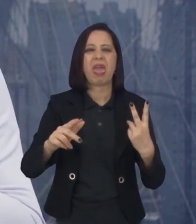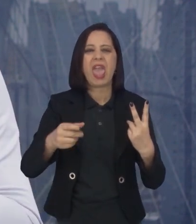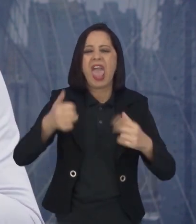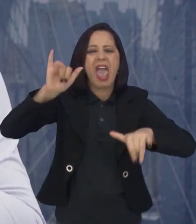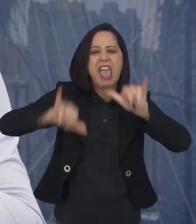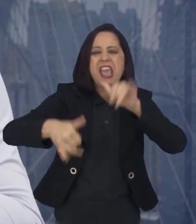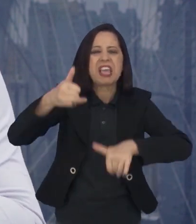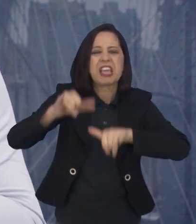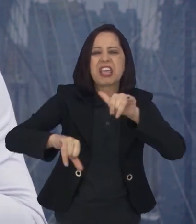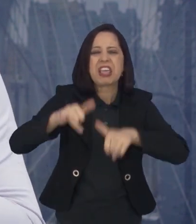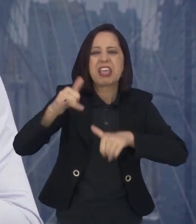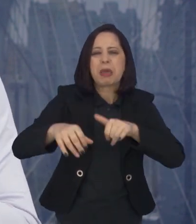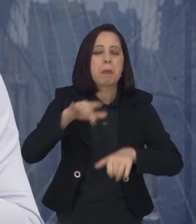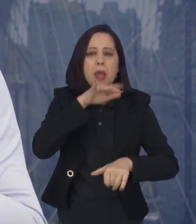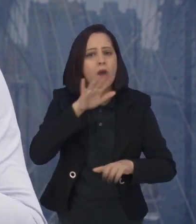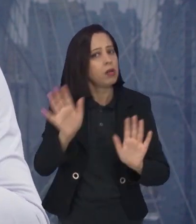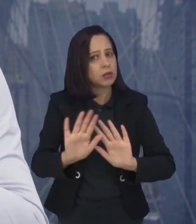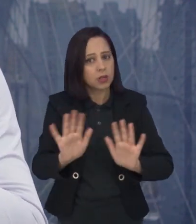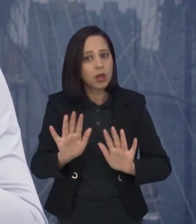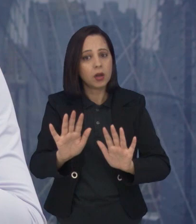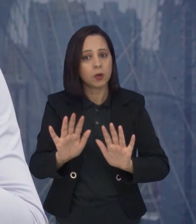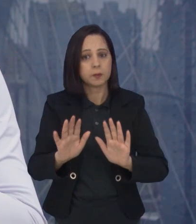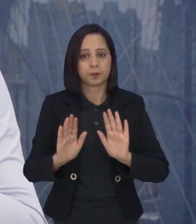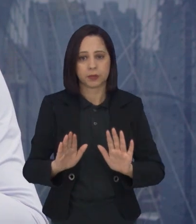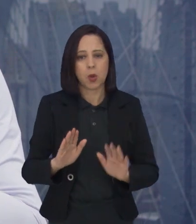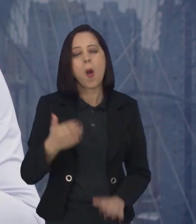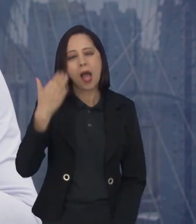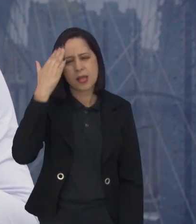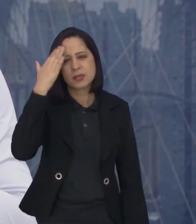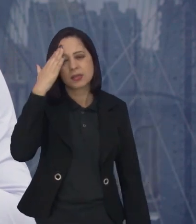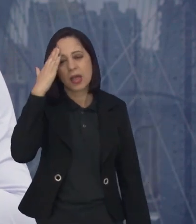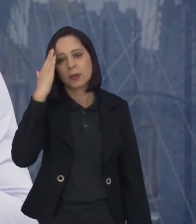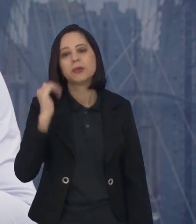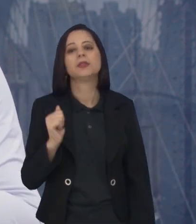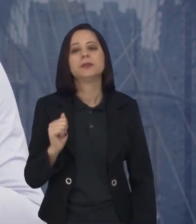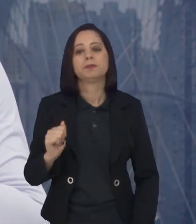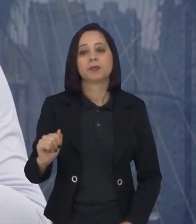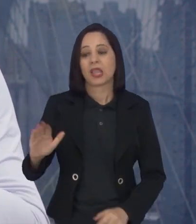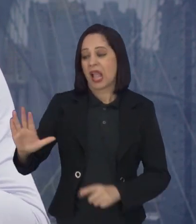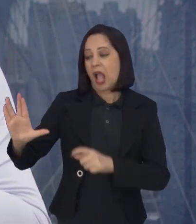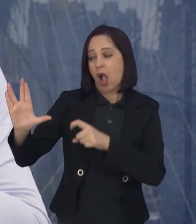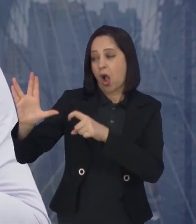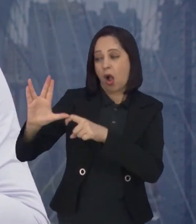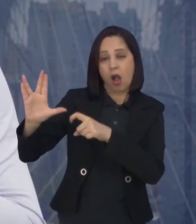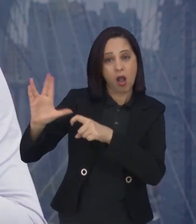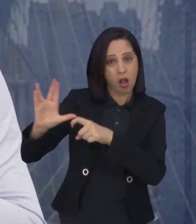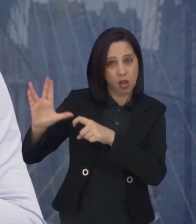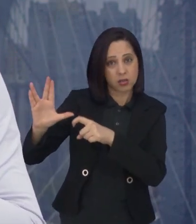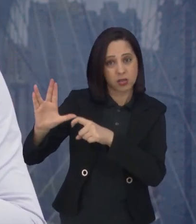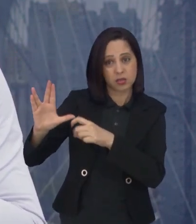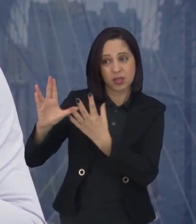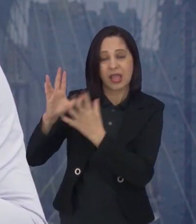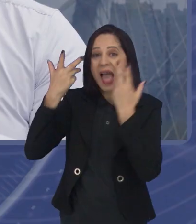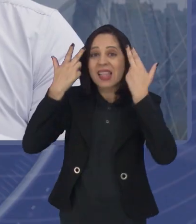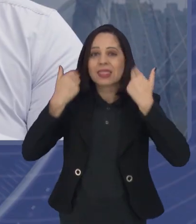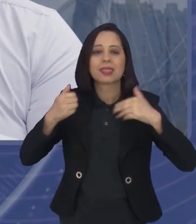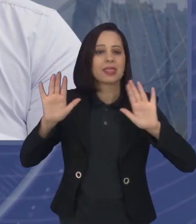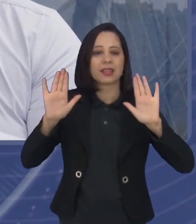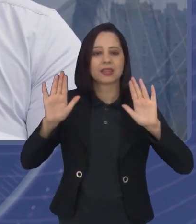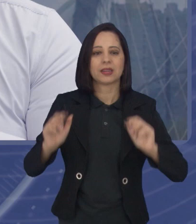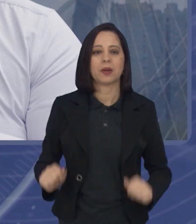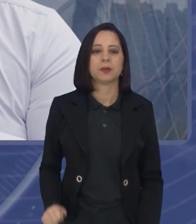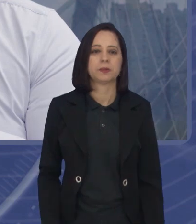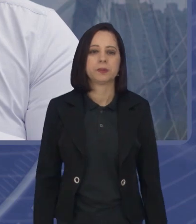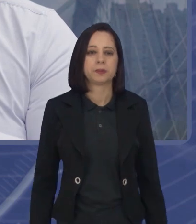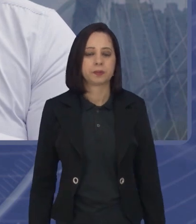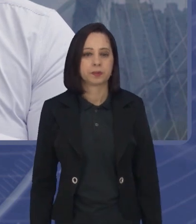no corpo. Só para que todos entendam, e quando a fala do cannabis medicinal, a gente está falando algo que está em ausência no nosso corpo. Ele